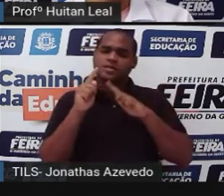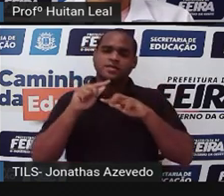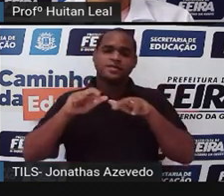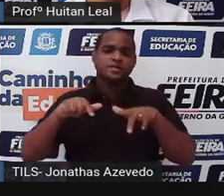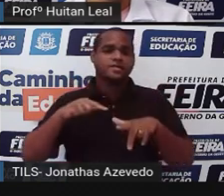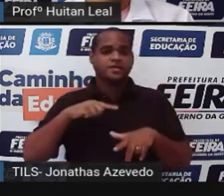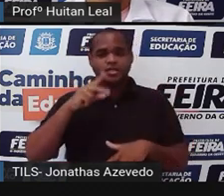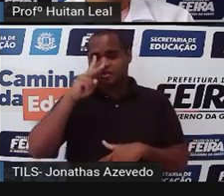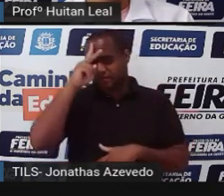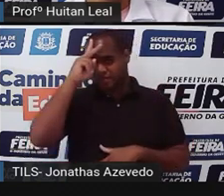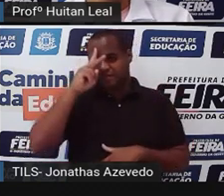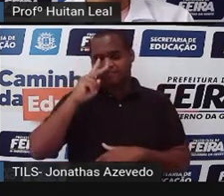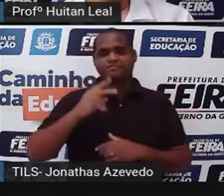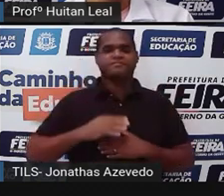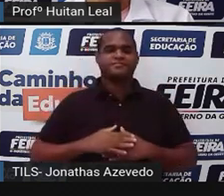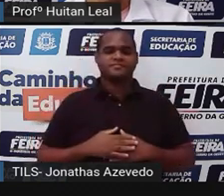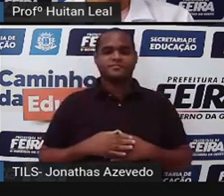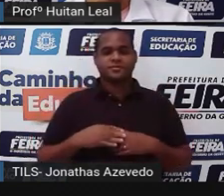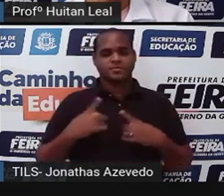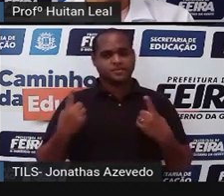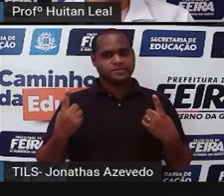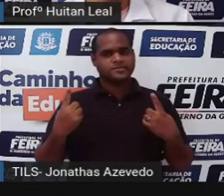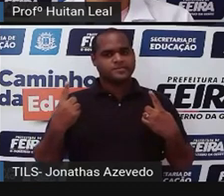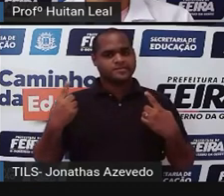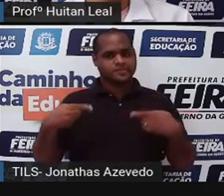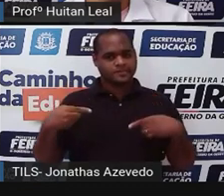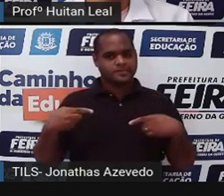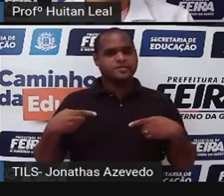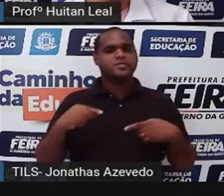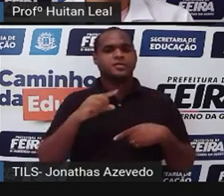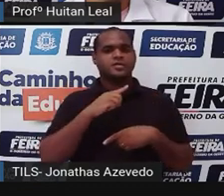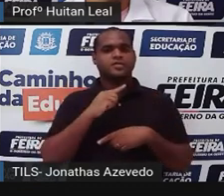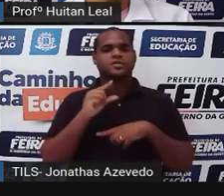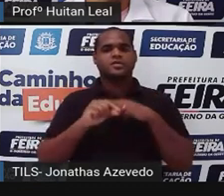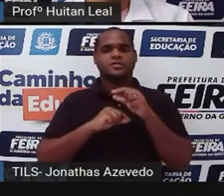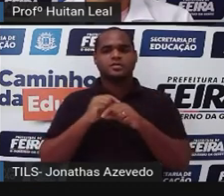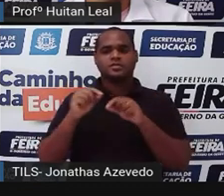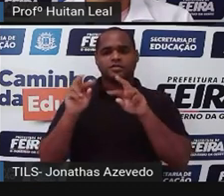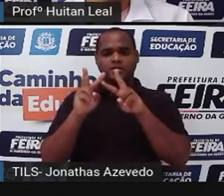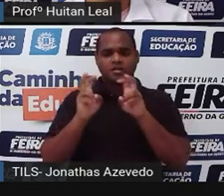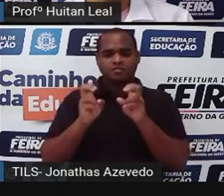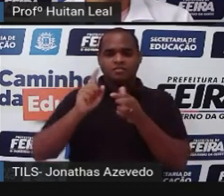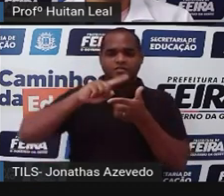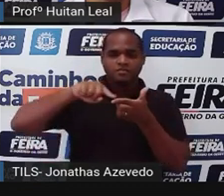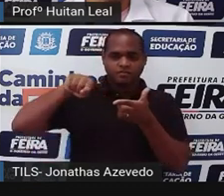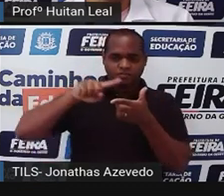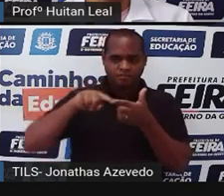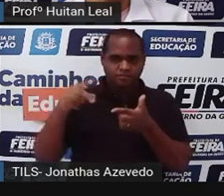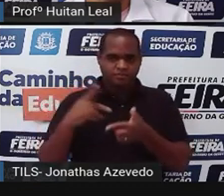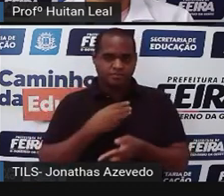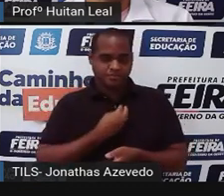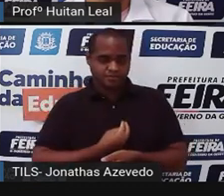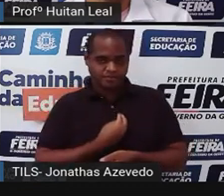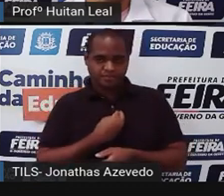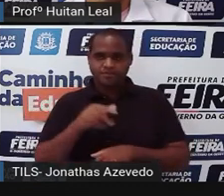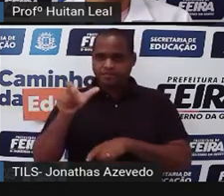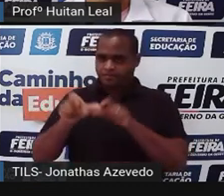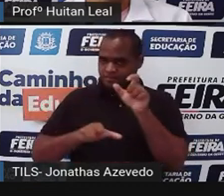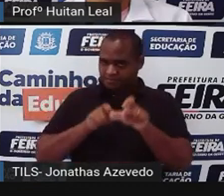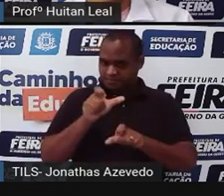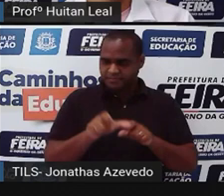como enredo. E o conflito, que pode ser definido como o assunto, problema, vivenciado pelas personagens